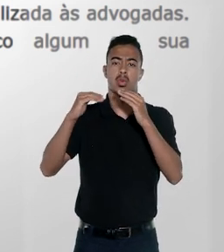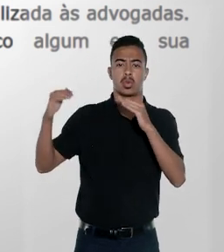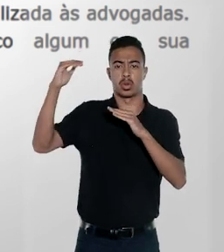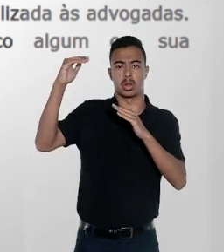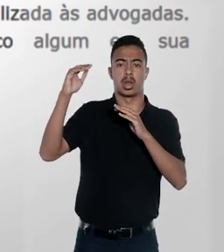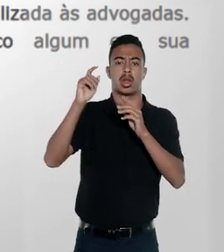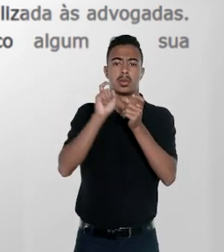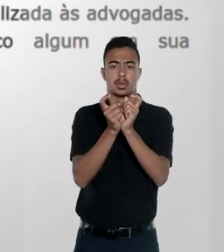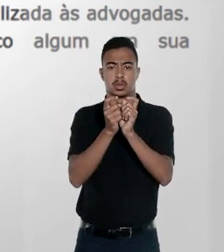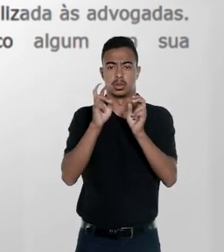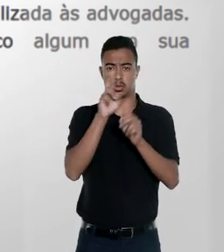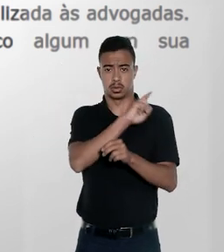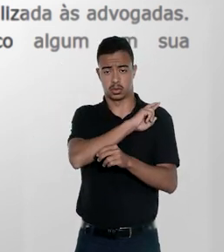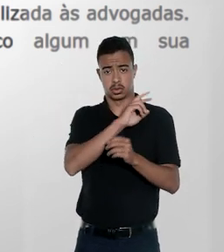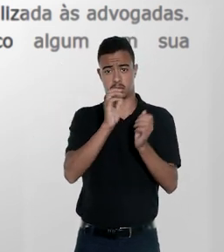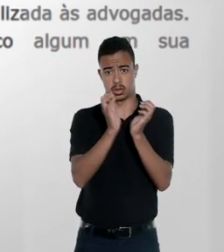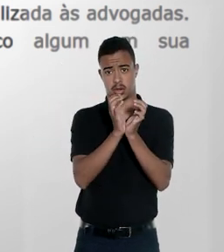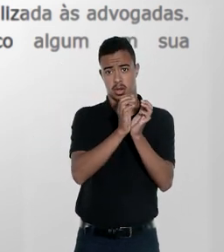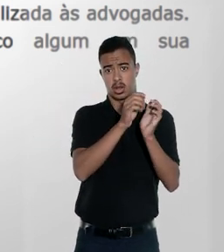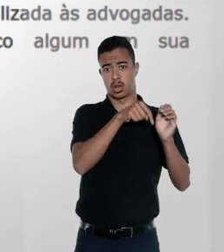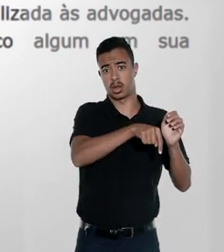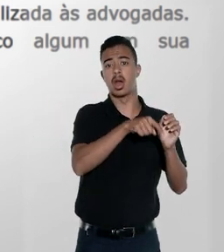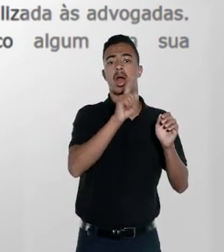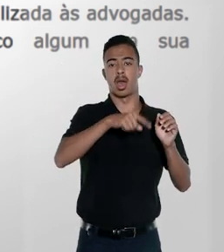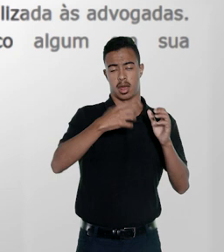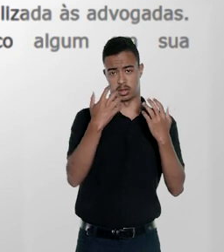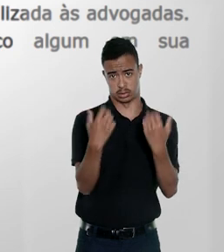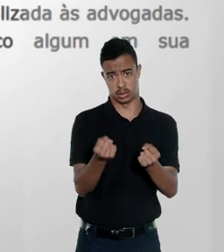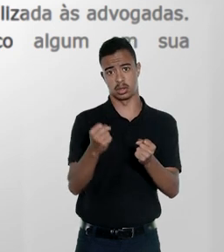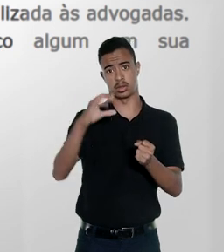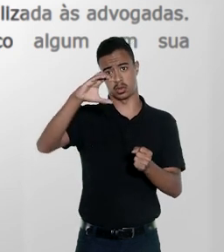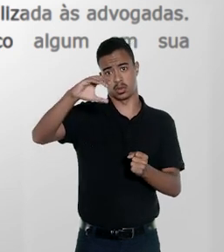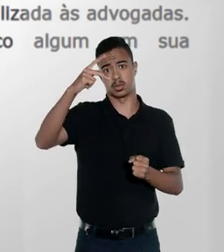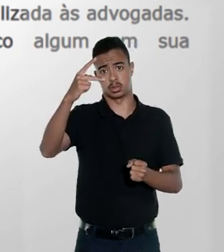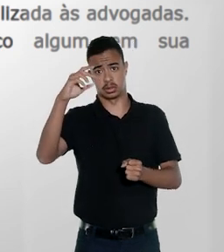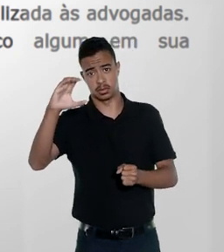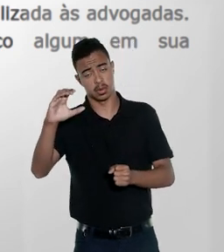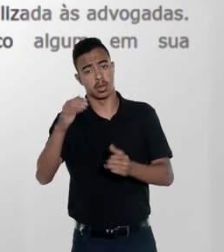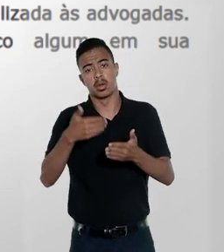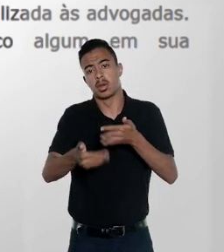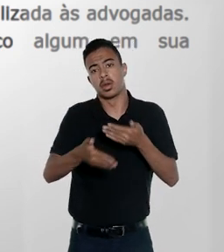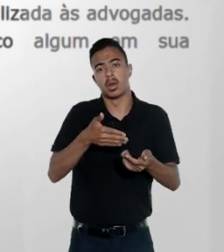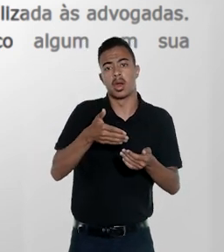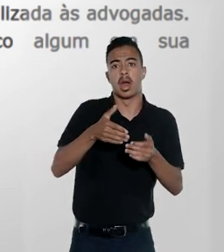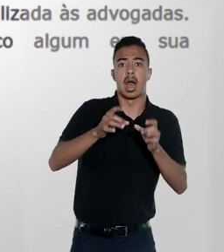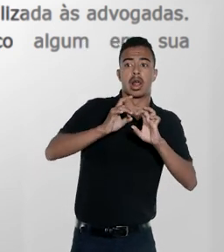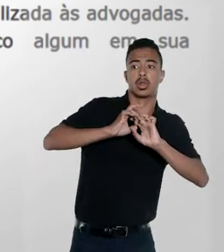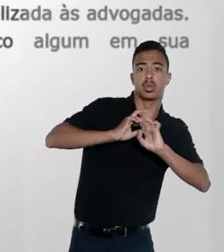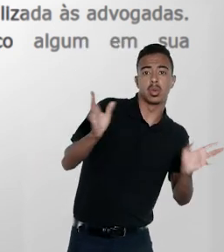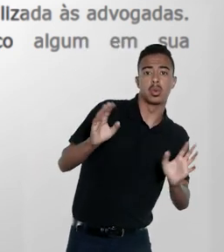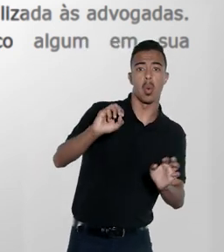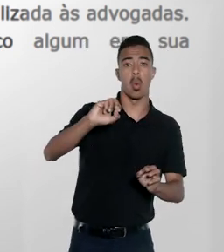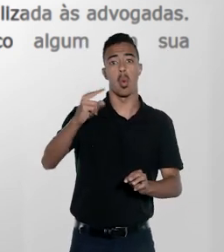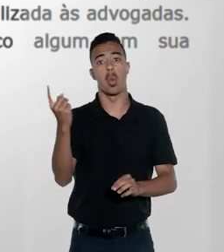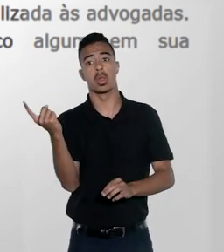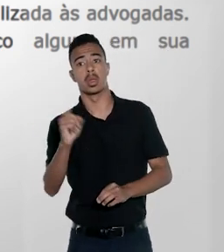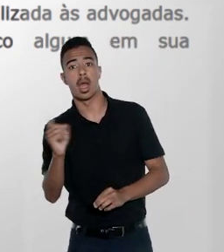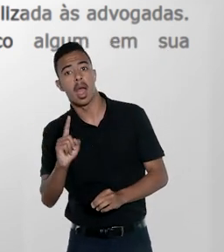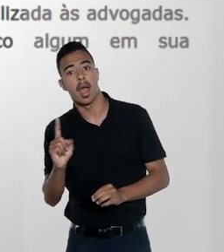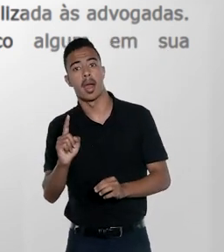responsável pelo ato, é legalmente permitida pelo Código de Processo Civil, independentemente de prévia